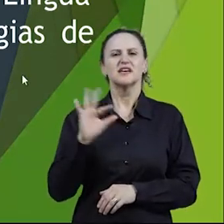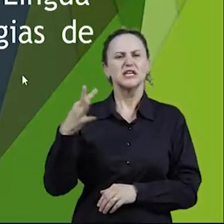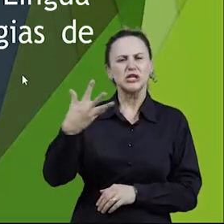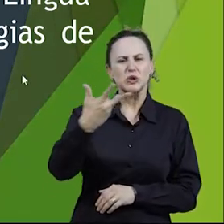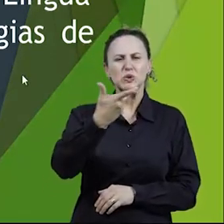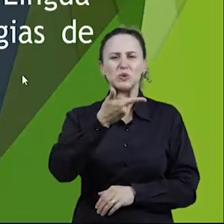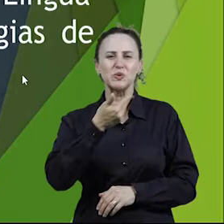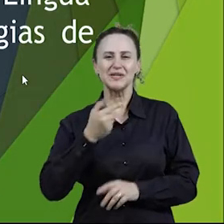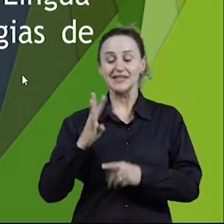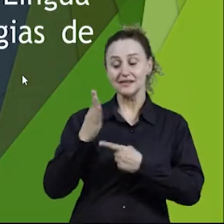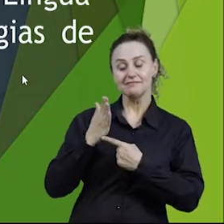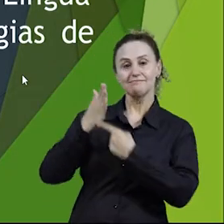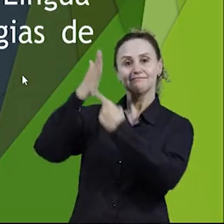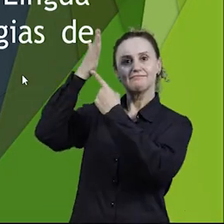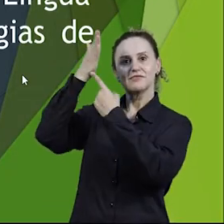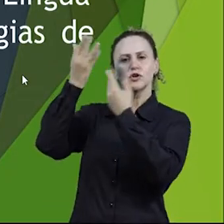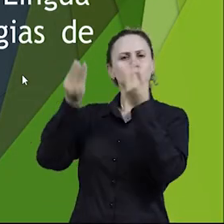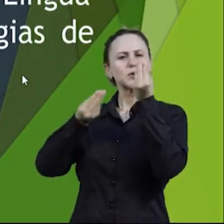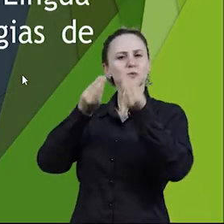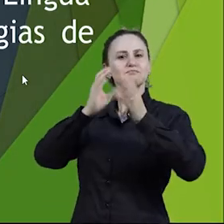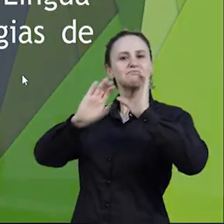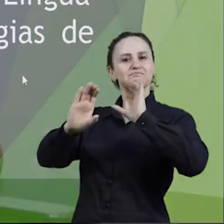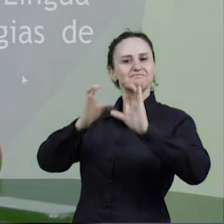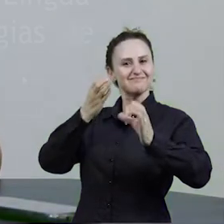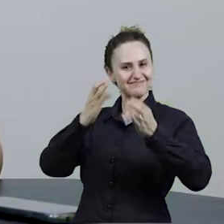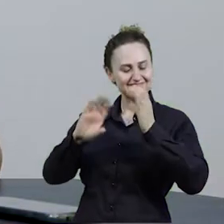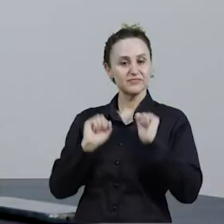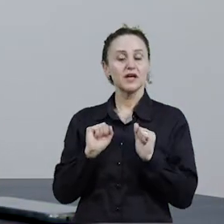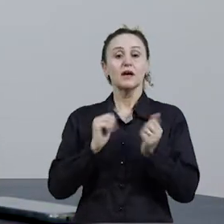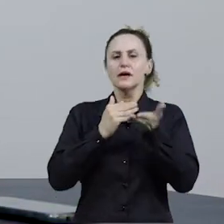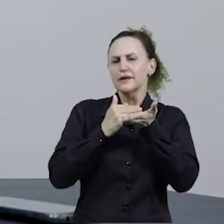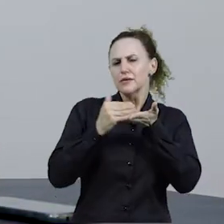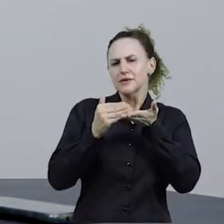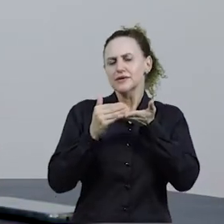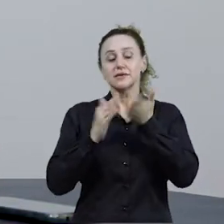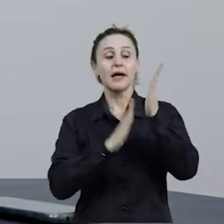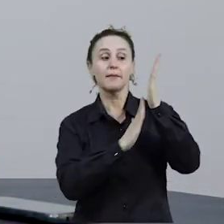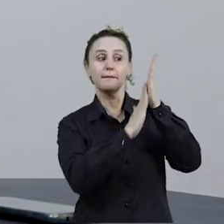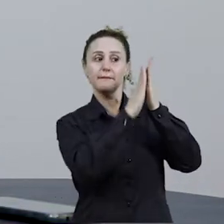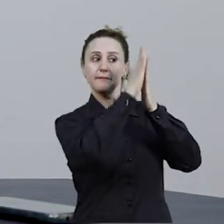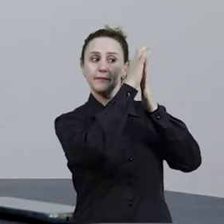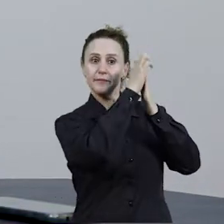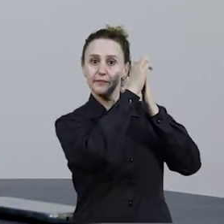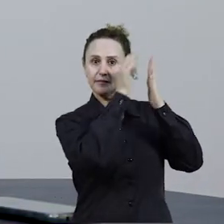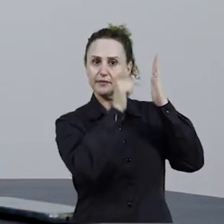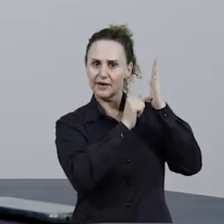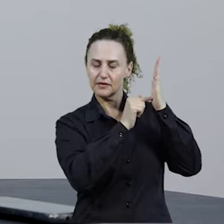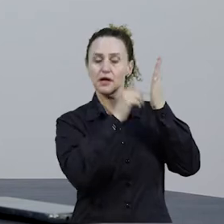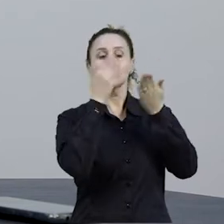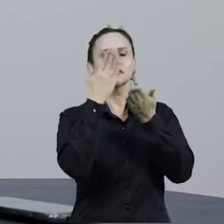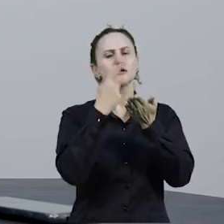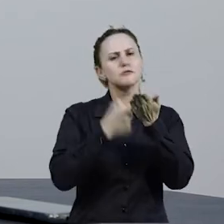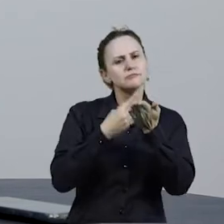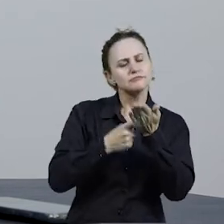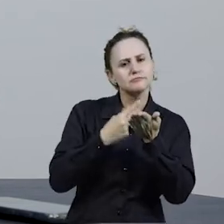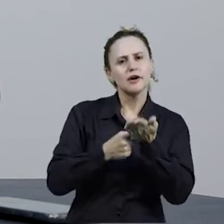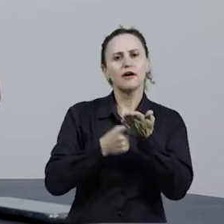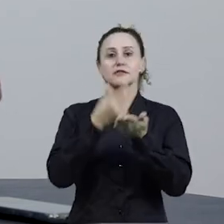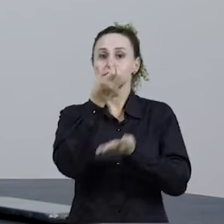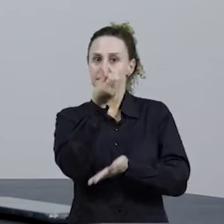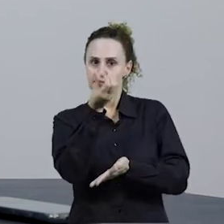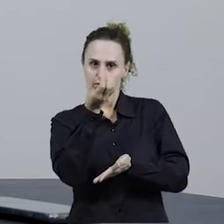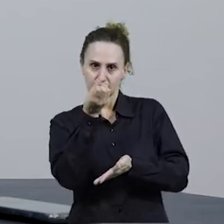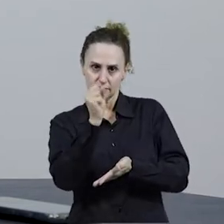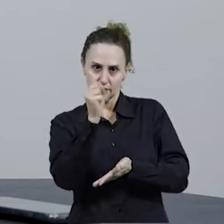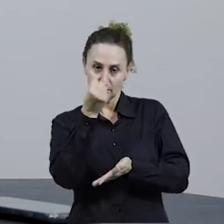uso de novas tecnologias de comunicação. Então, partindo dessa ementa, dessa proposta da disciplina, com uma carga horária de